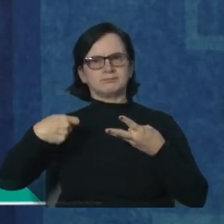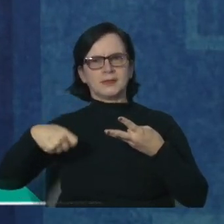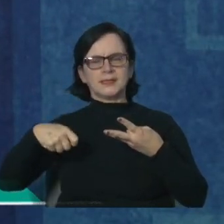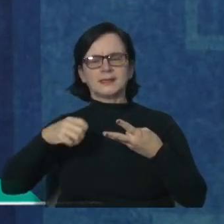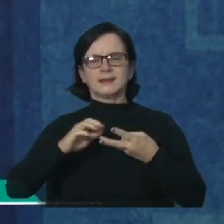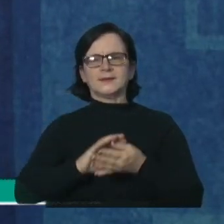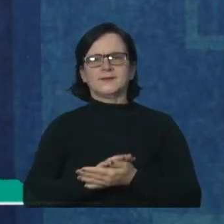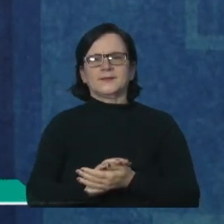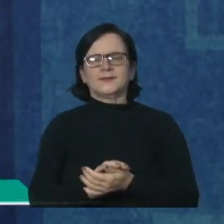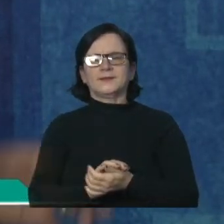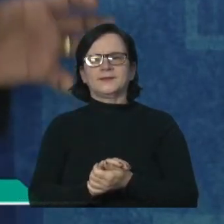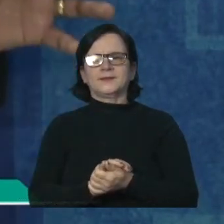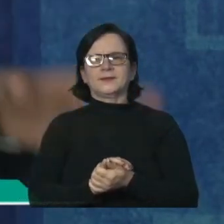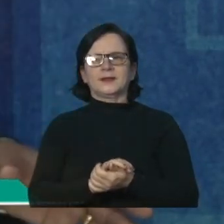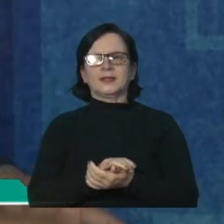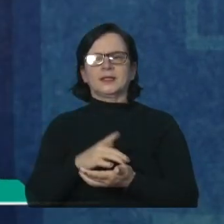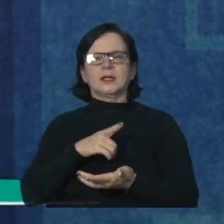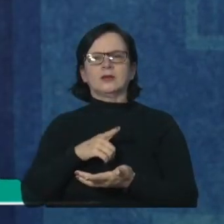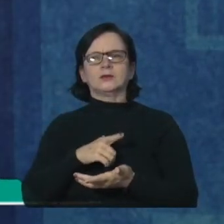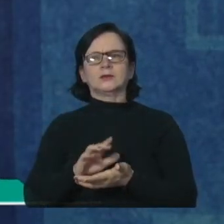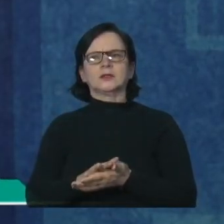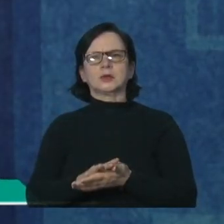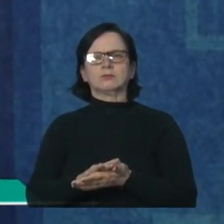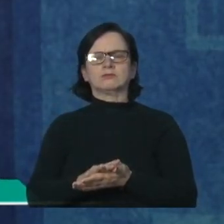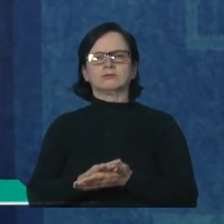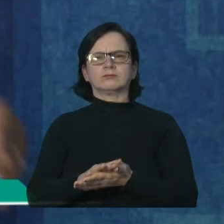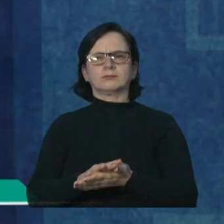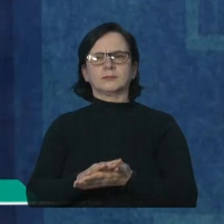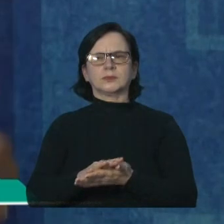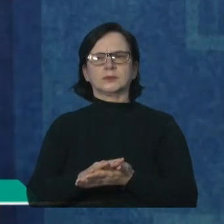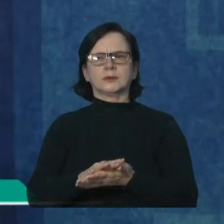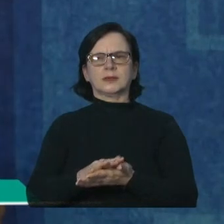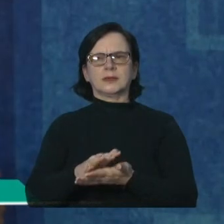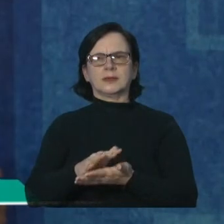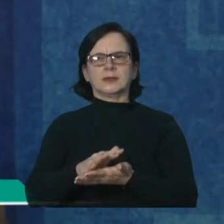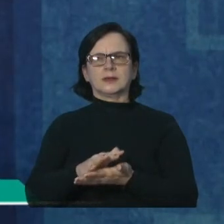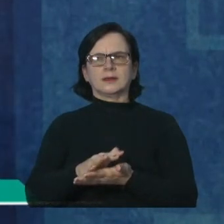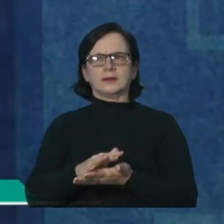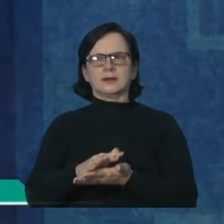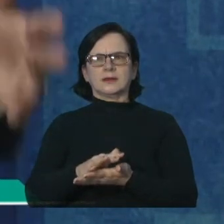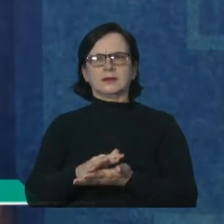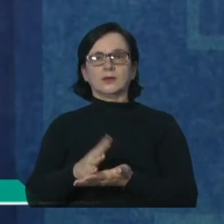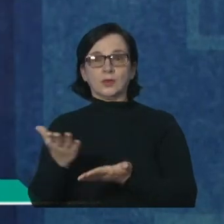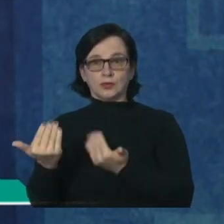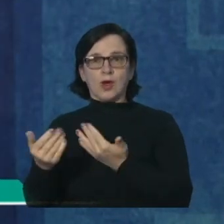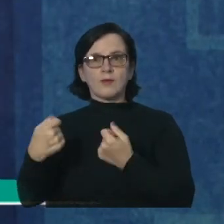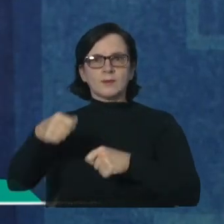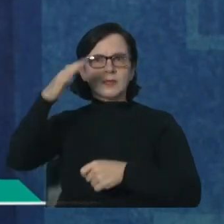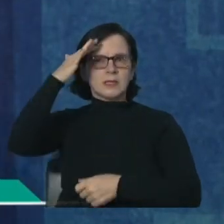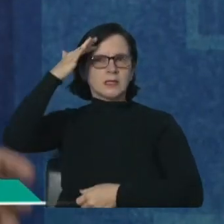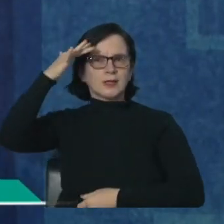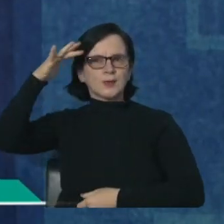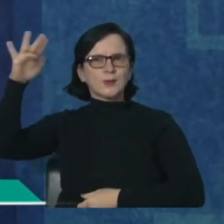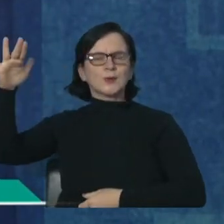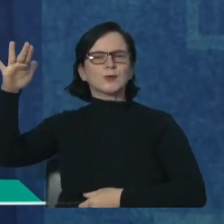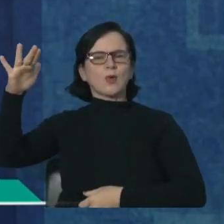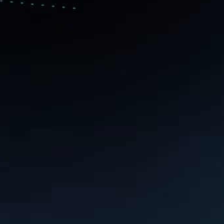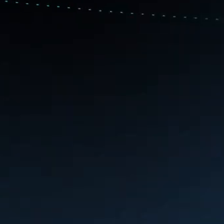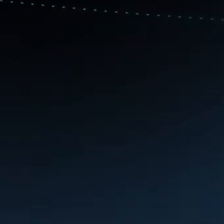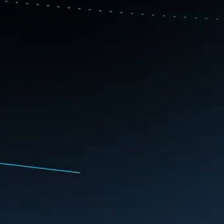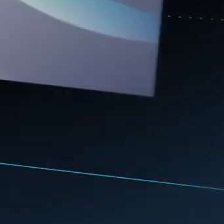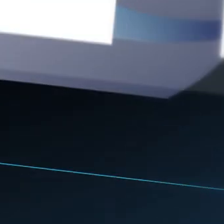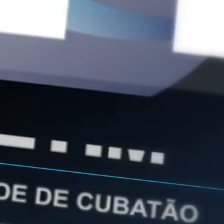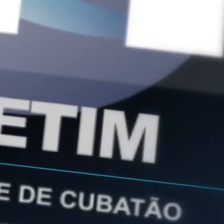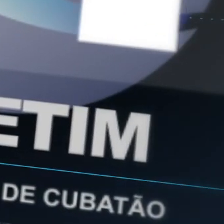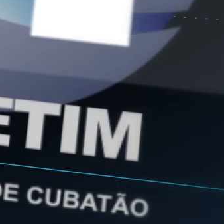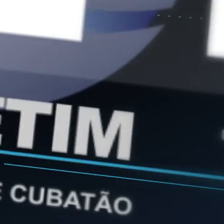eu posso, eu consigo. Então nós encurtimos o sonho na cabeça deles e eles usam desse sonho para fazer o alavanco deles no mundo do trabalho.